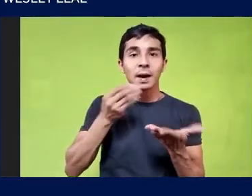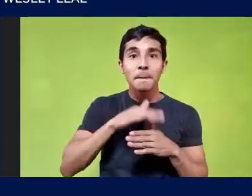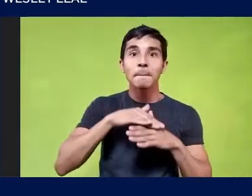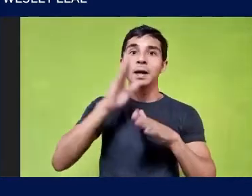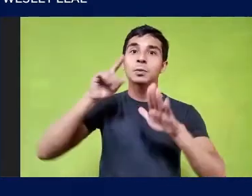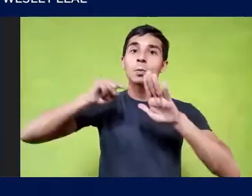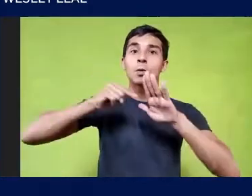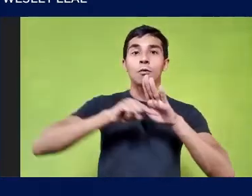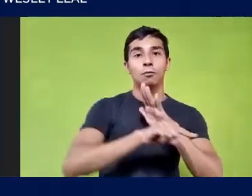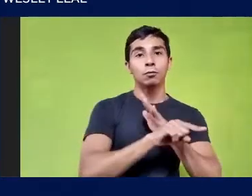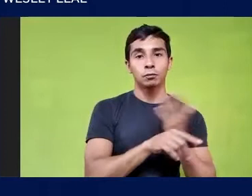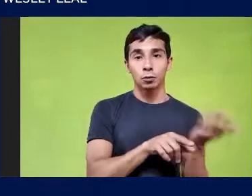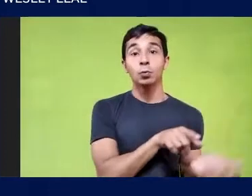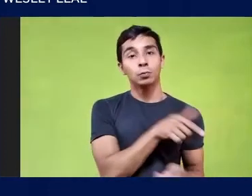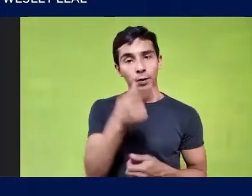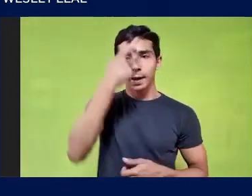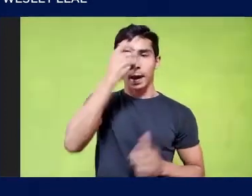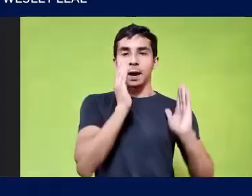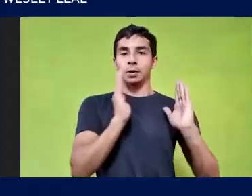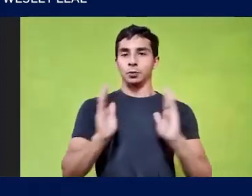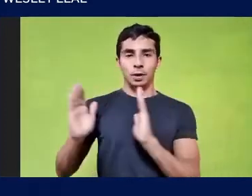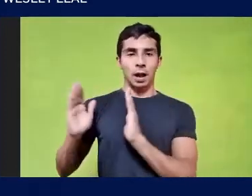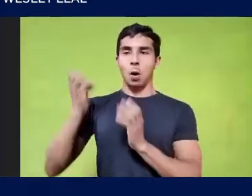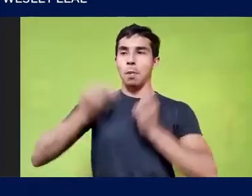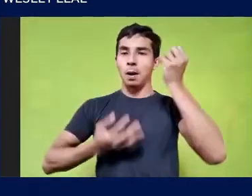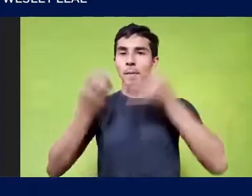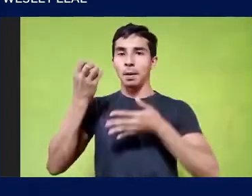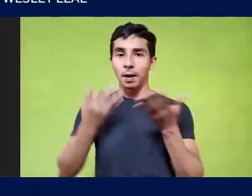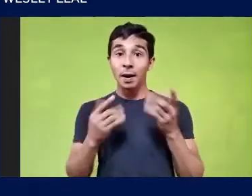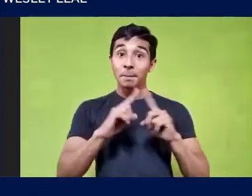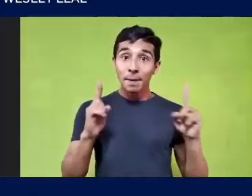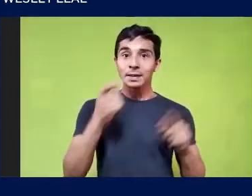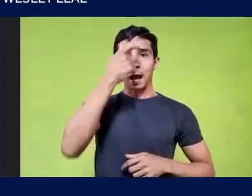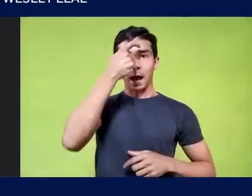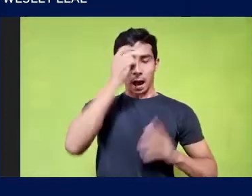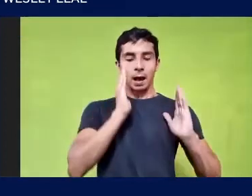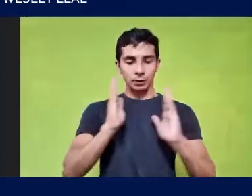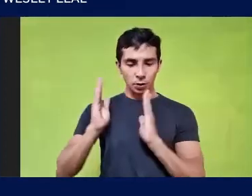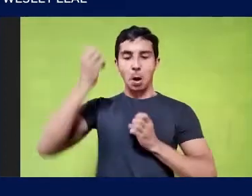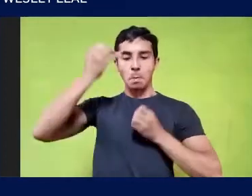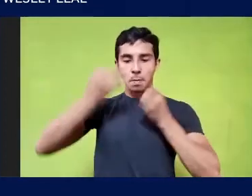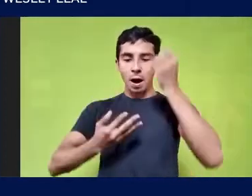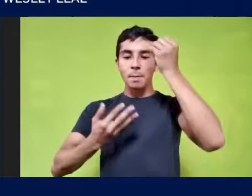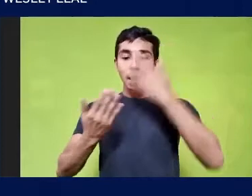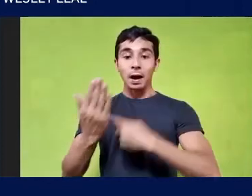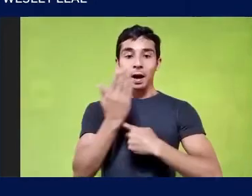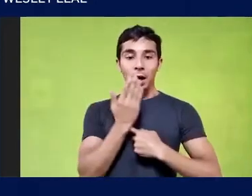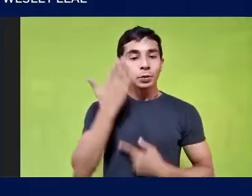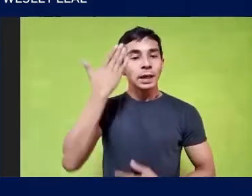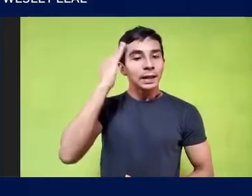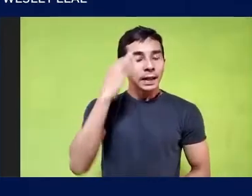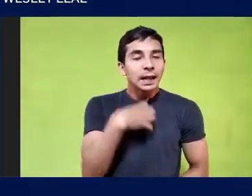E é Paradoxalmente Pela argumentação racional Que a gente pode chegar Também A dimensões sensíveis Como é o que nós estamos fazendo aqui